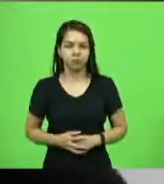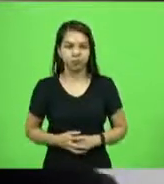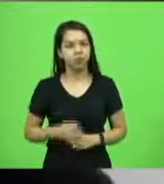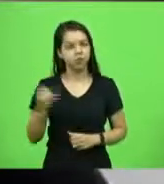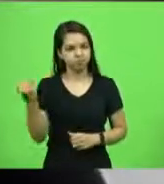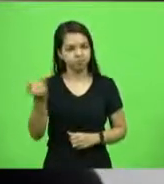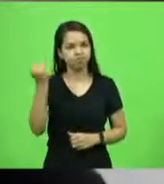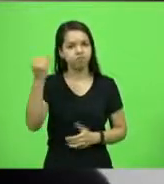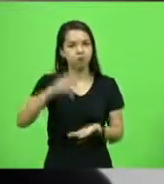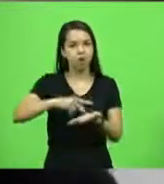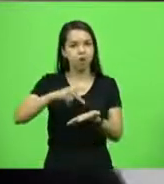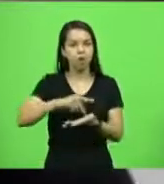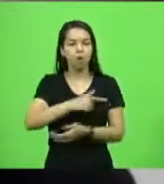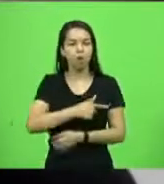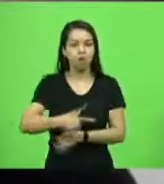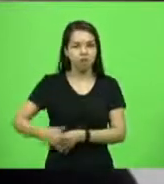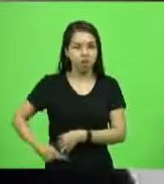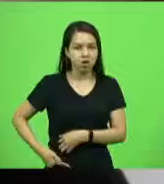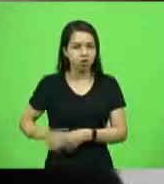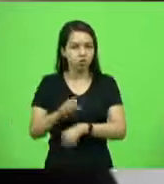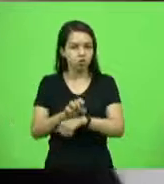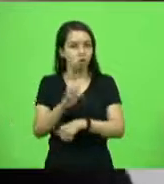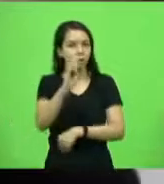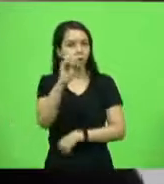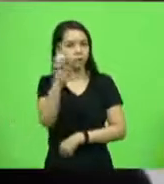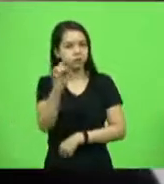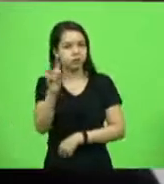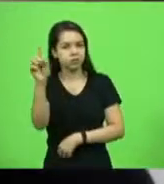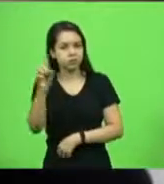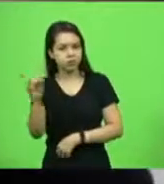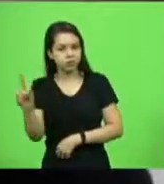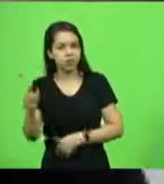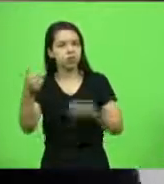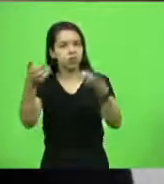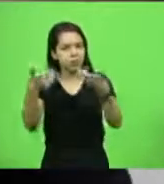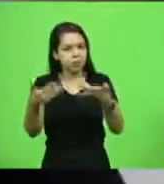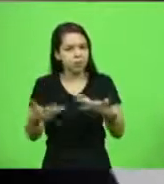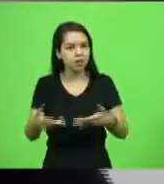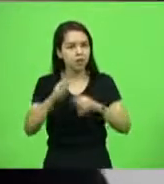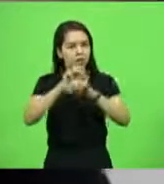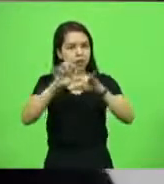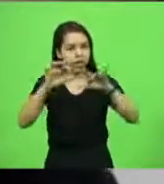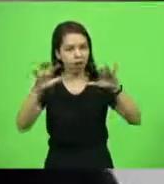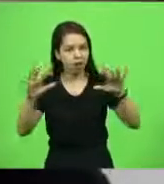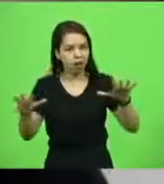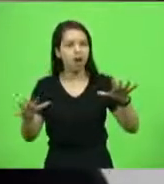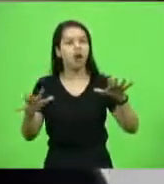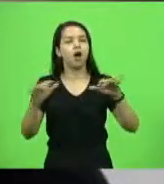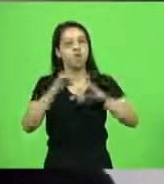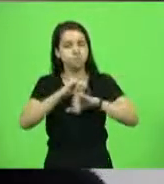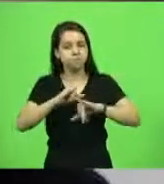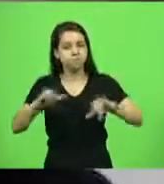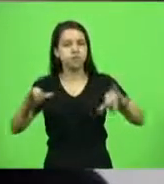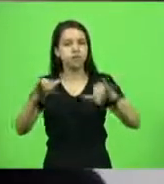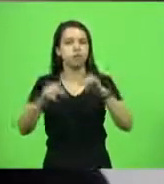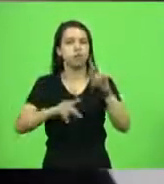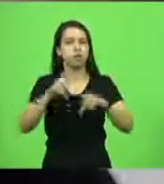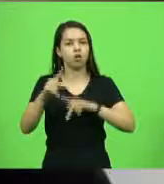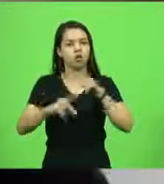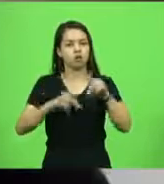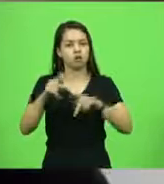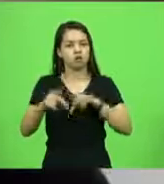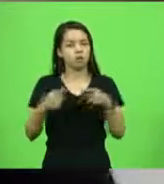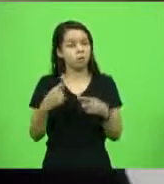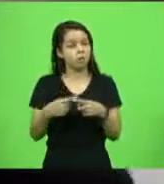que o governo do Estado e o OZZ esclareçam isso de forma pública, clara, para Santa Catarina, porque a situação realmente é